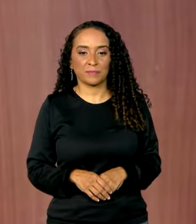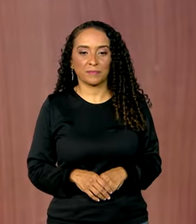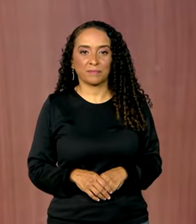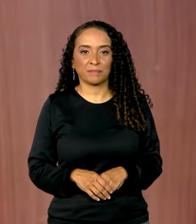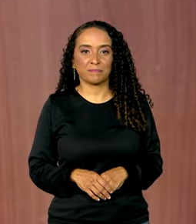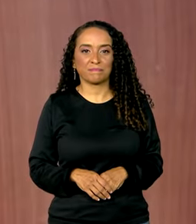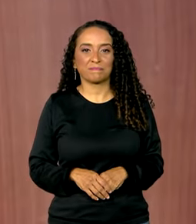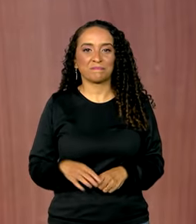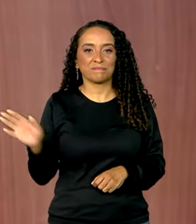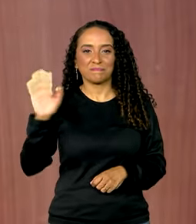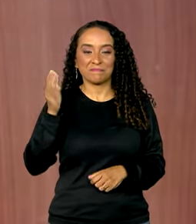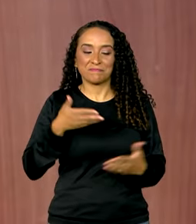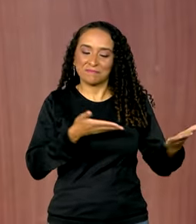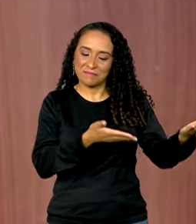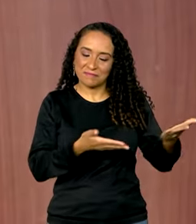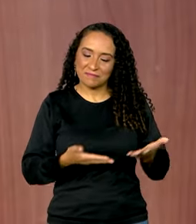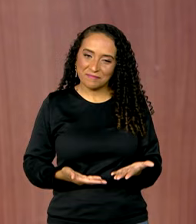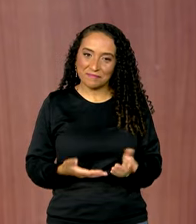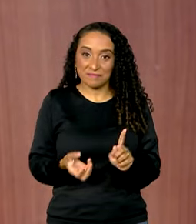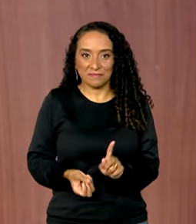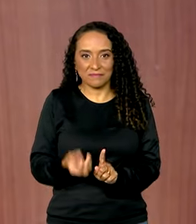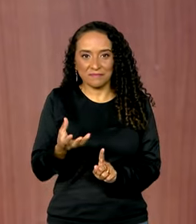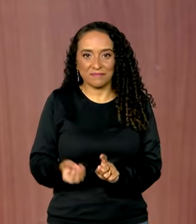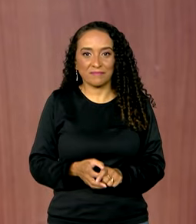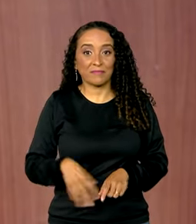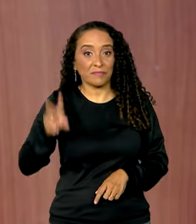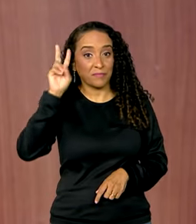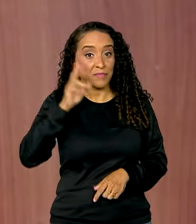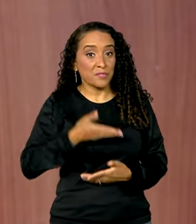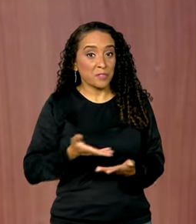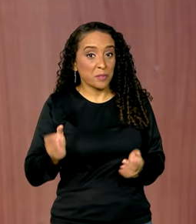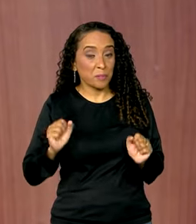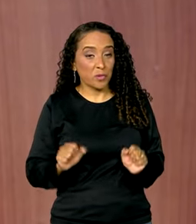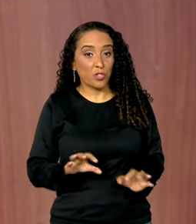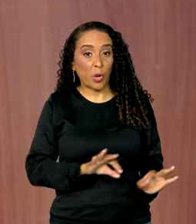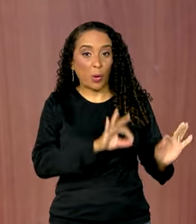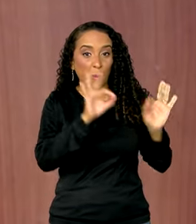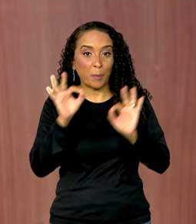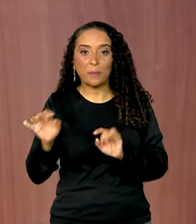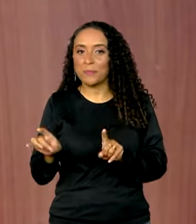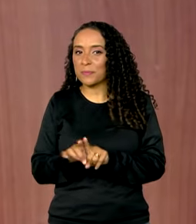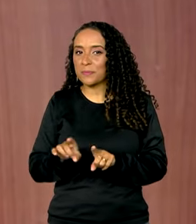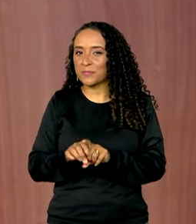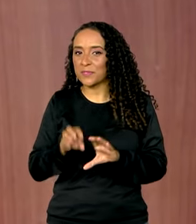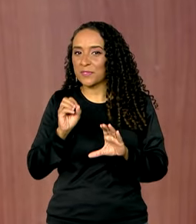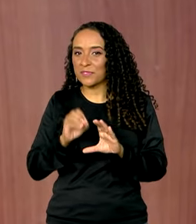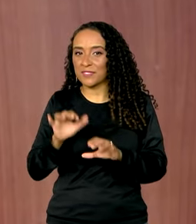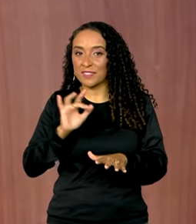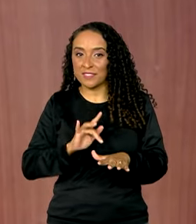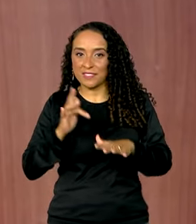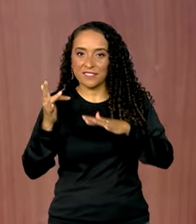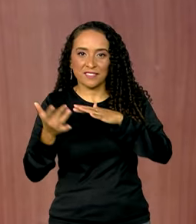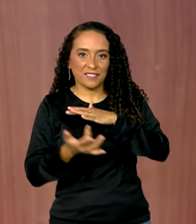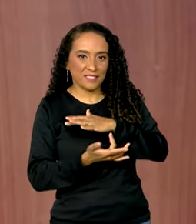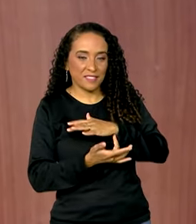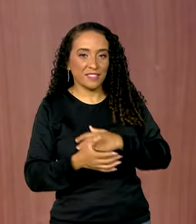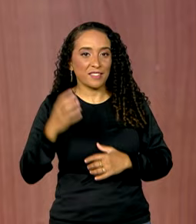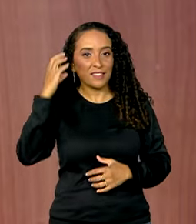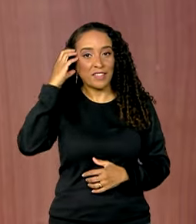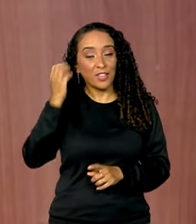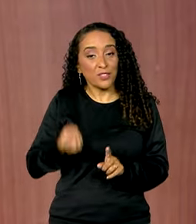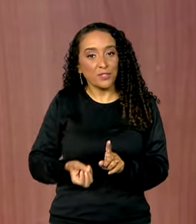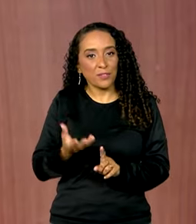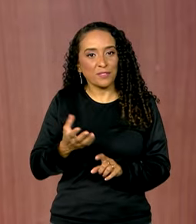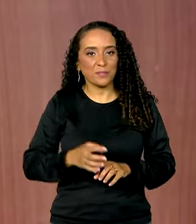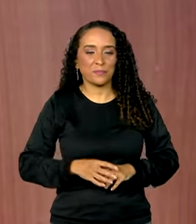Olá, seja muito bem-vindo ao canal GOV. Lembrando que você pode nos acompanhar também ao vivo pelas redes sociais e